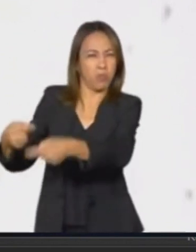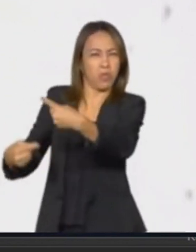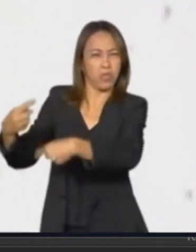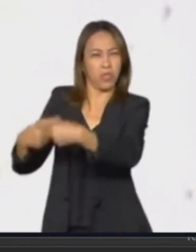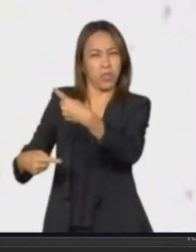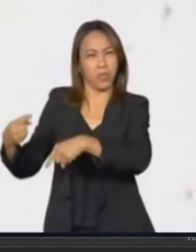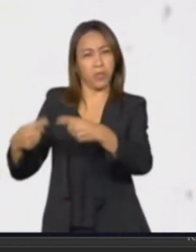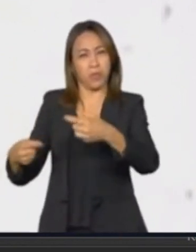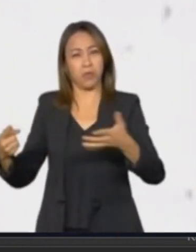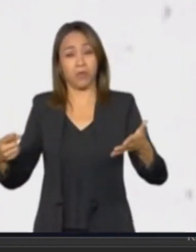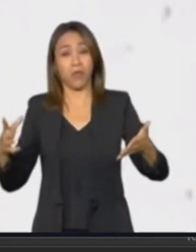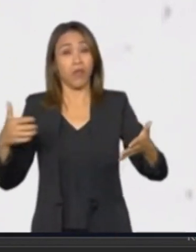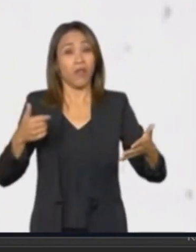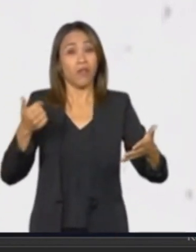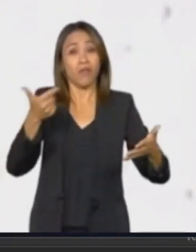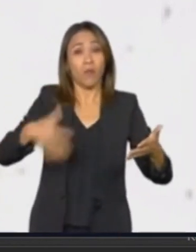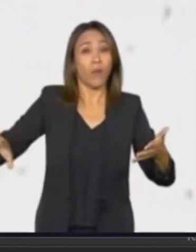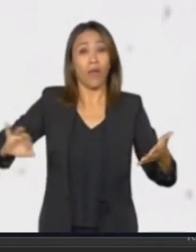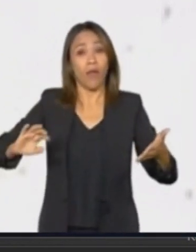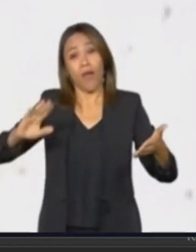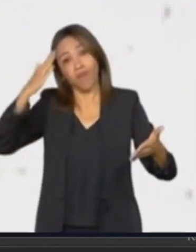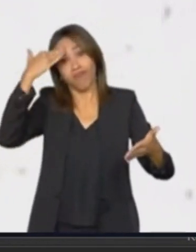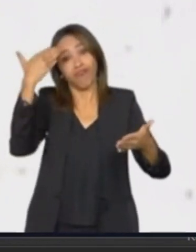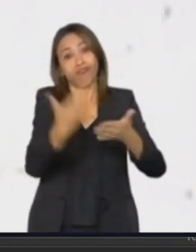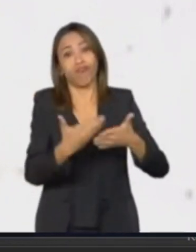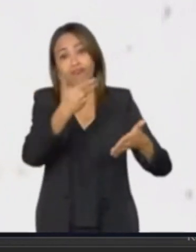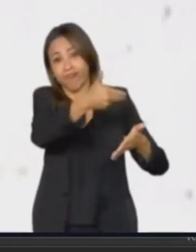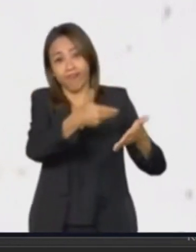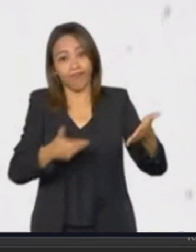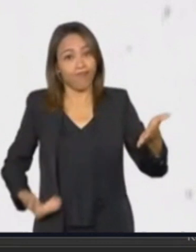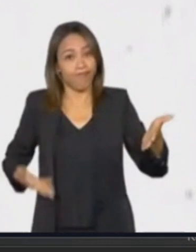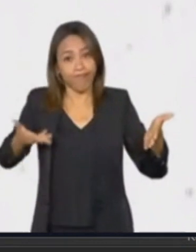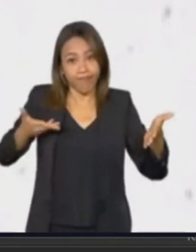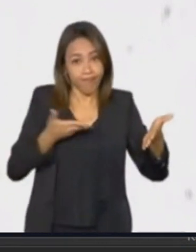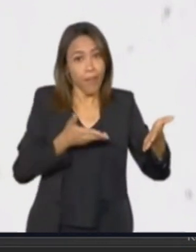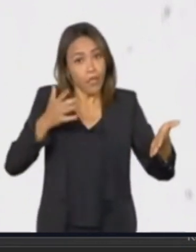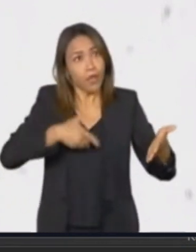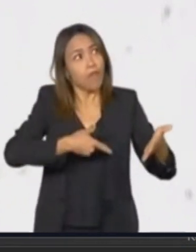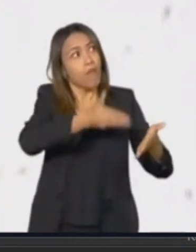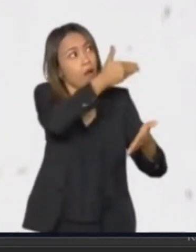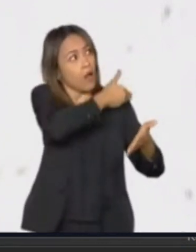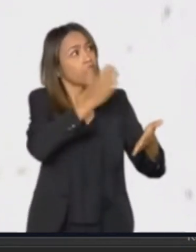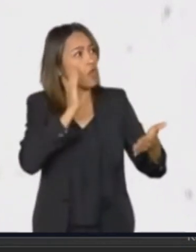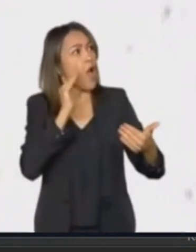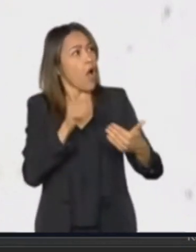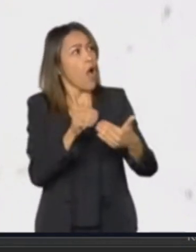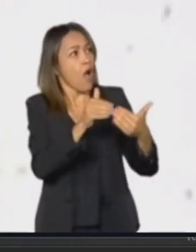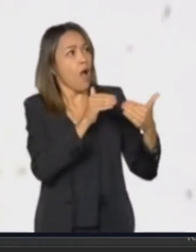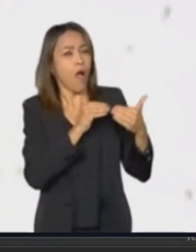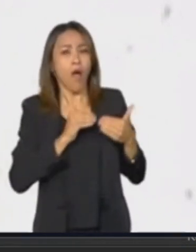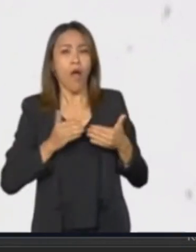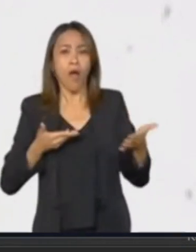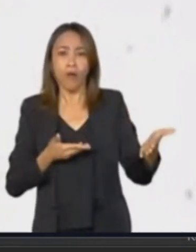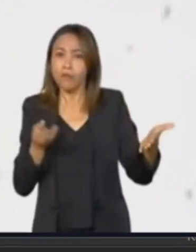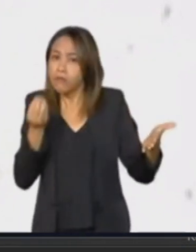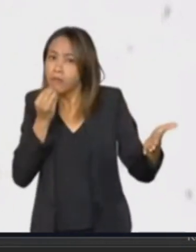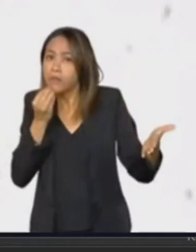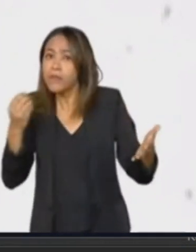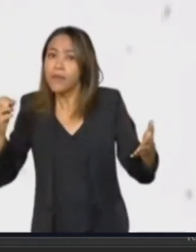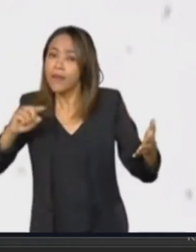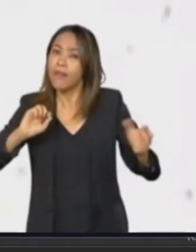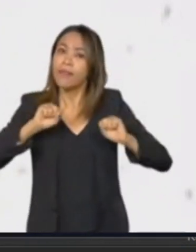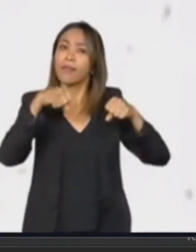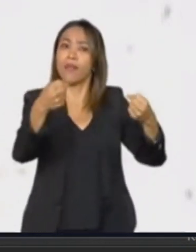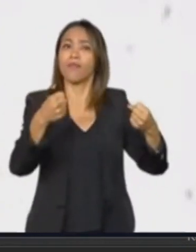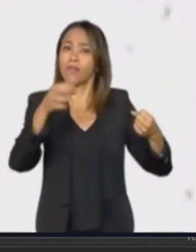validade de premissas que acreditávamos que são consenso, com o propósito de defender valores que muitos também